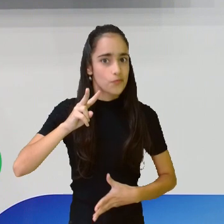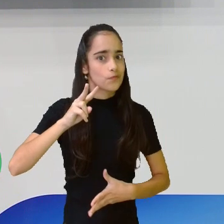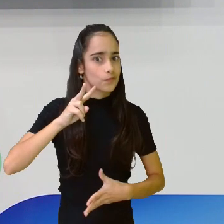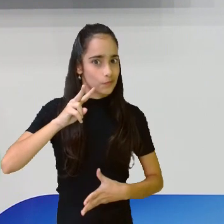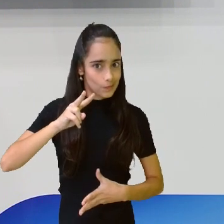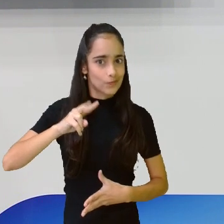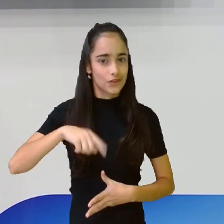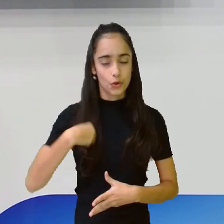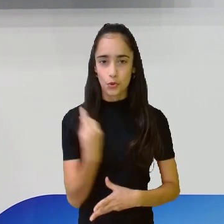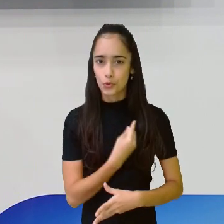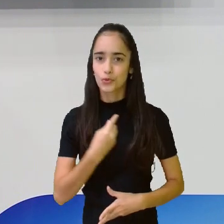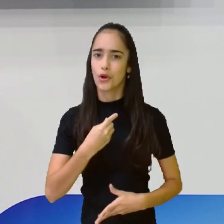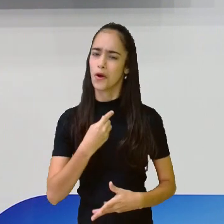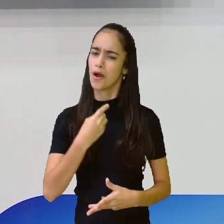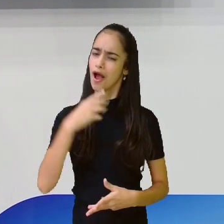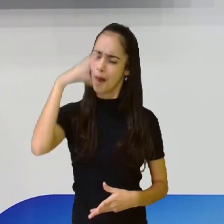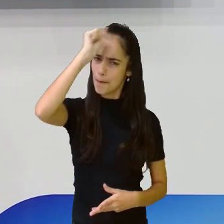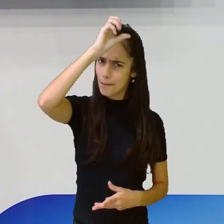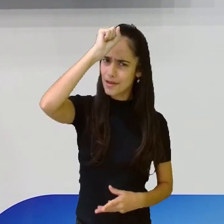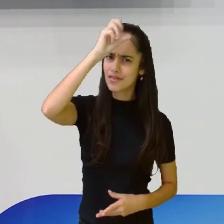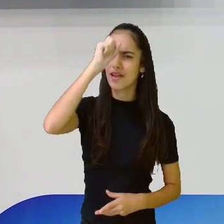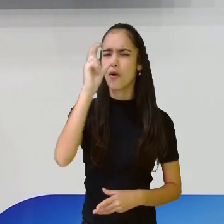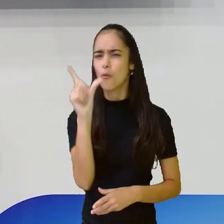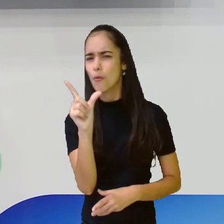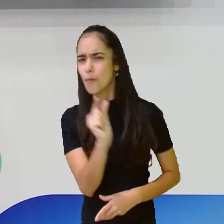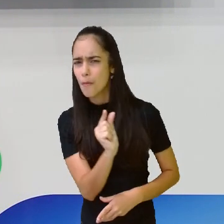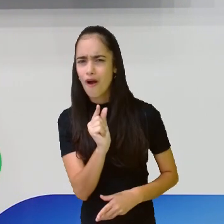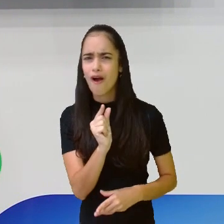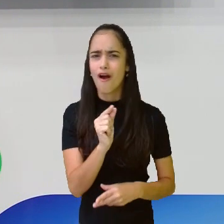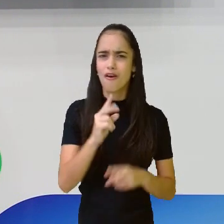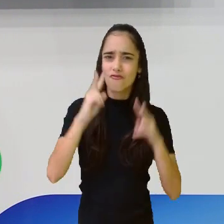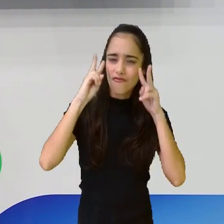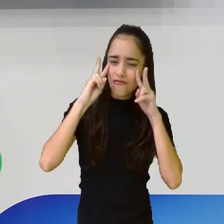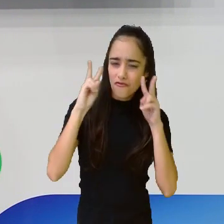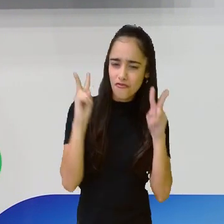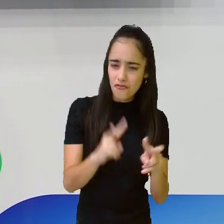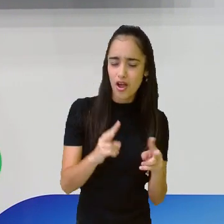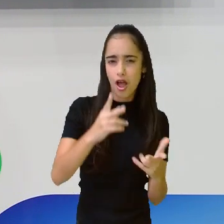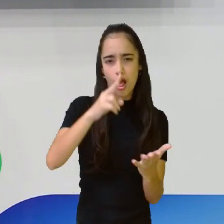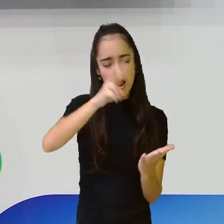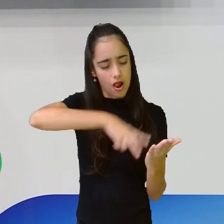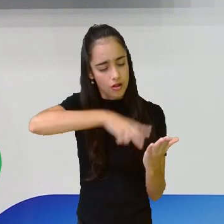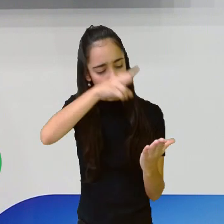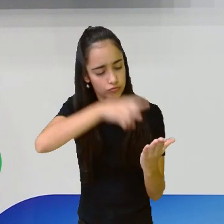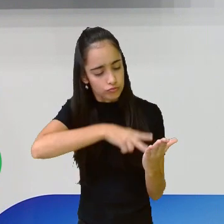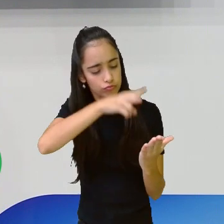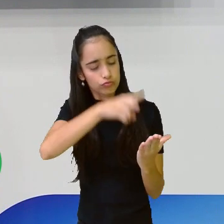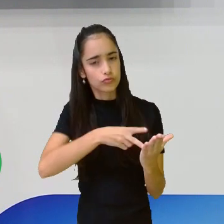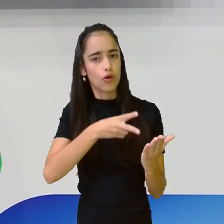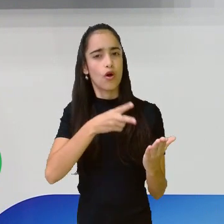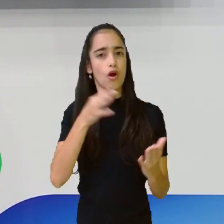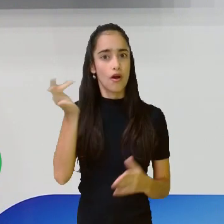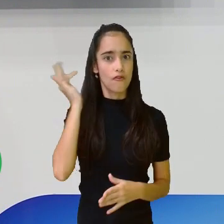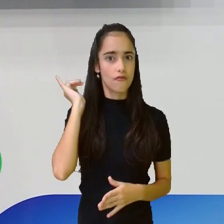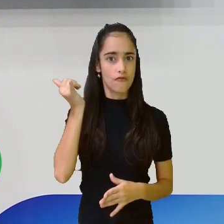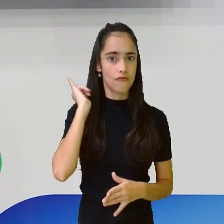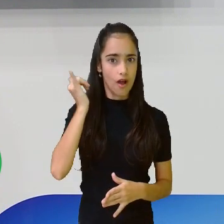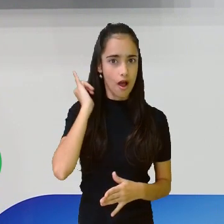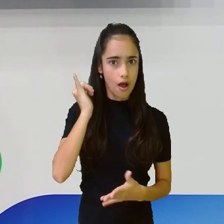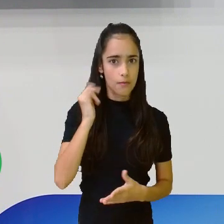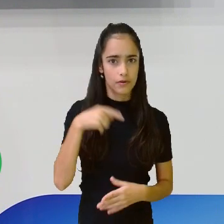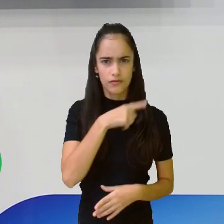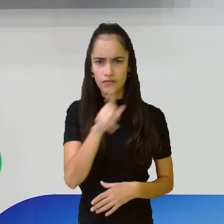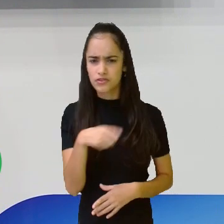Vamos aprender um pouquinho, vamos ouvir aí uma leitura de uma fábula. Você conhece alguma? Já